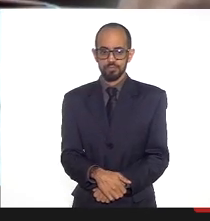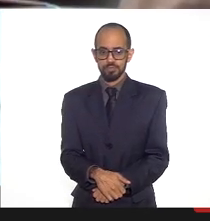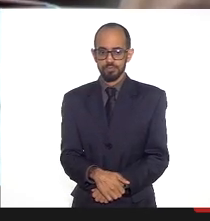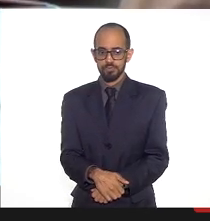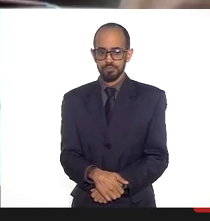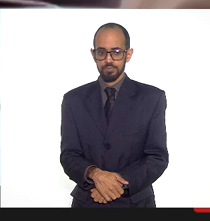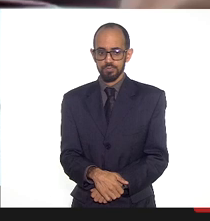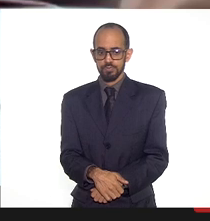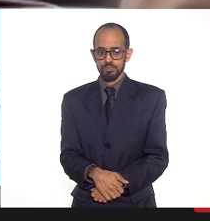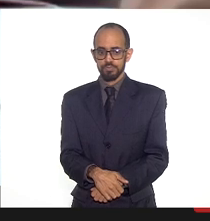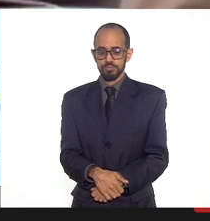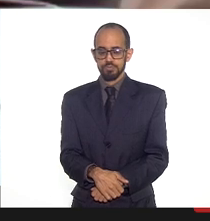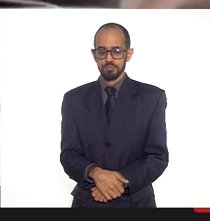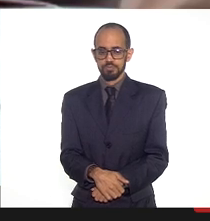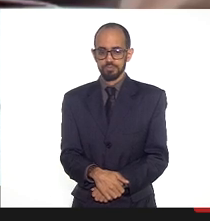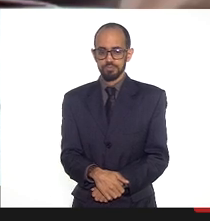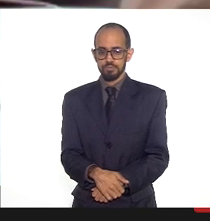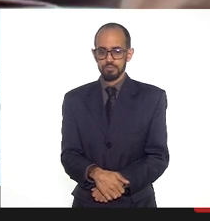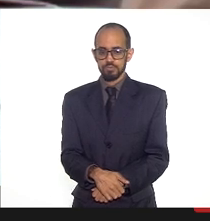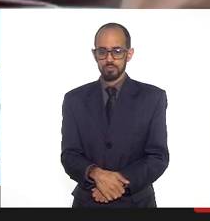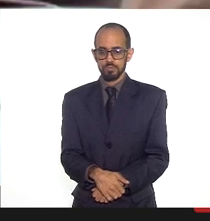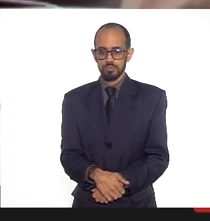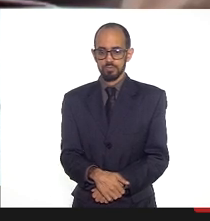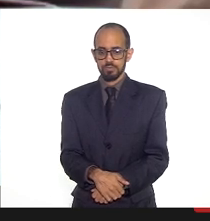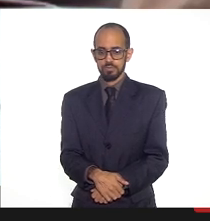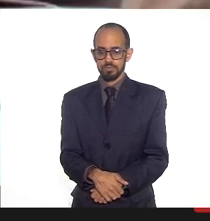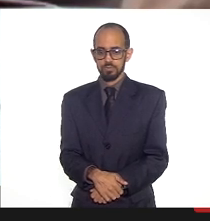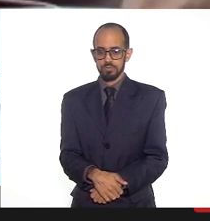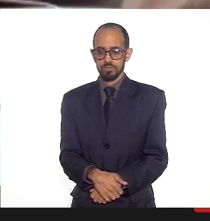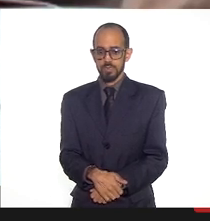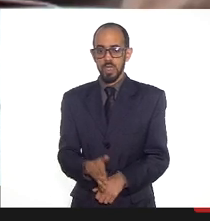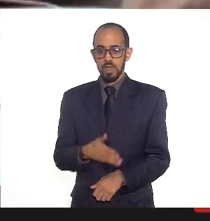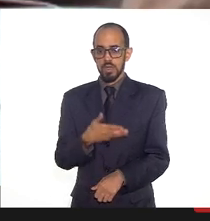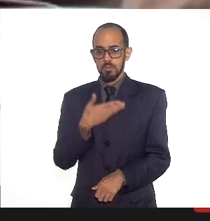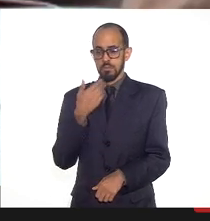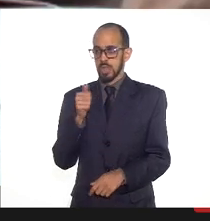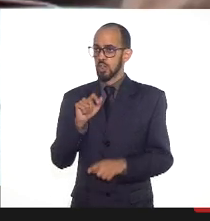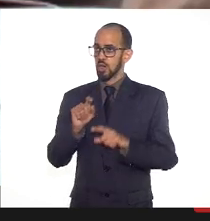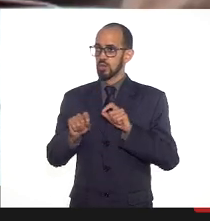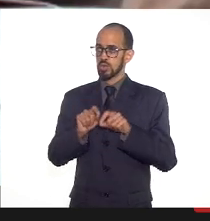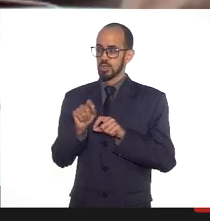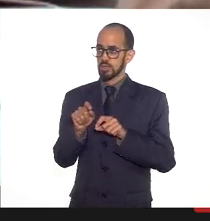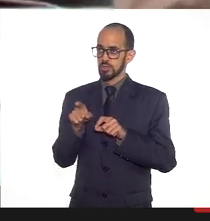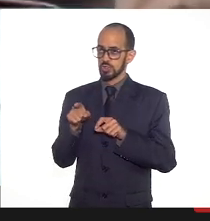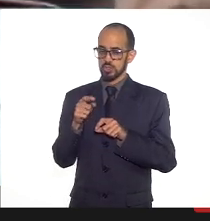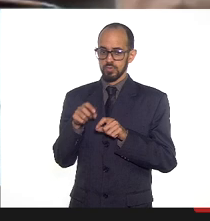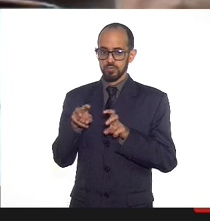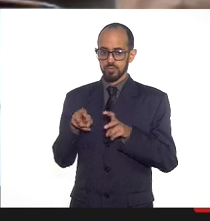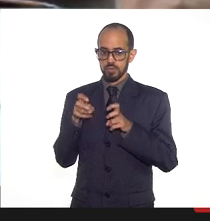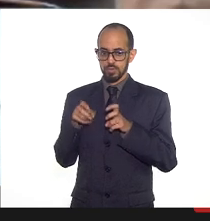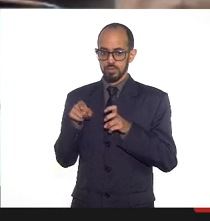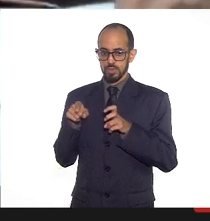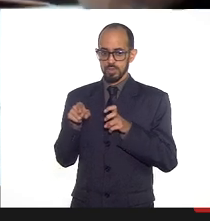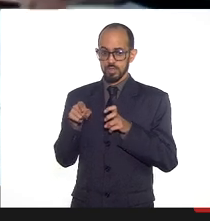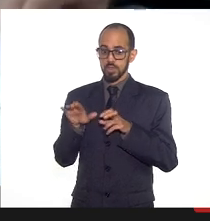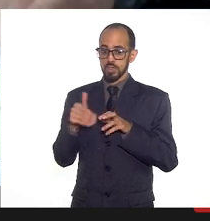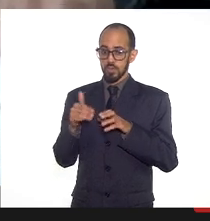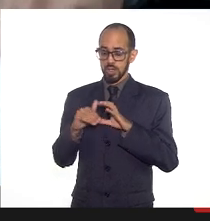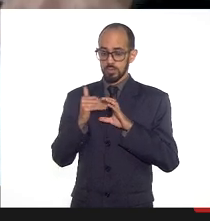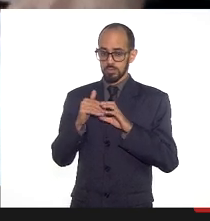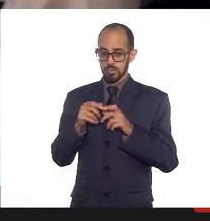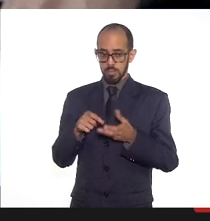Número de OS aqui? Levantar e responder, é melhor. É melhor levantar e... Ó, ela está me passando aqui